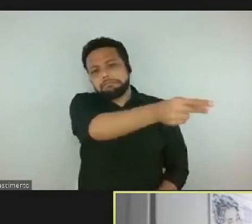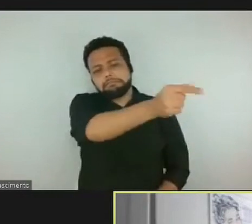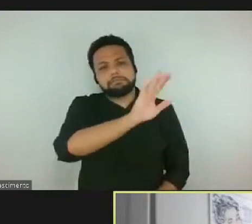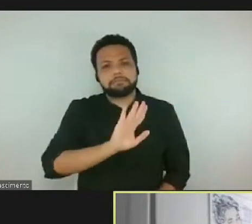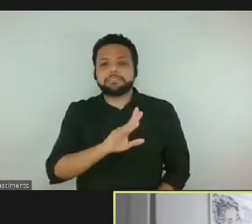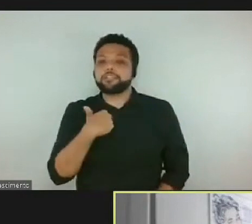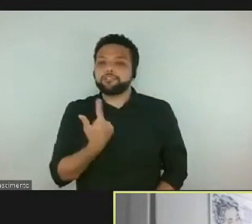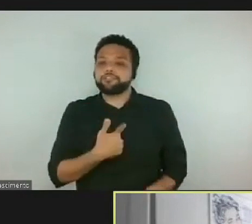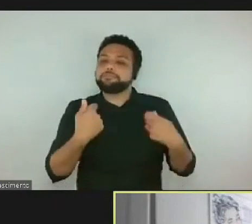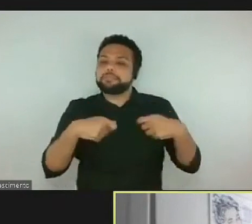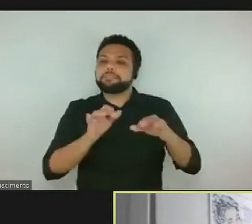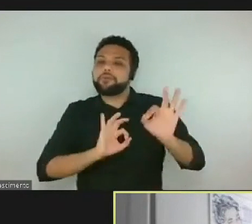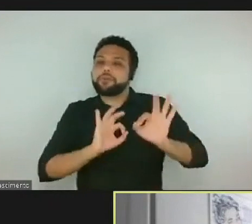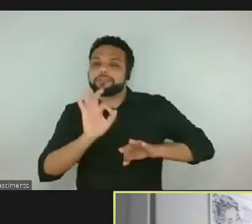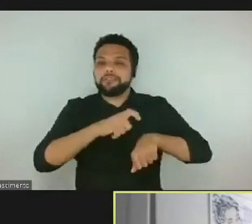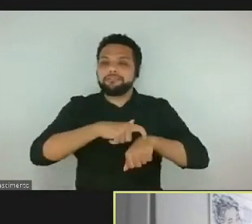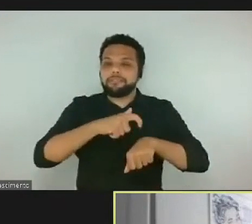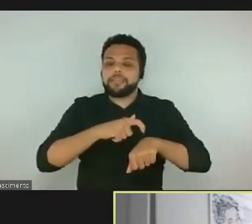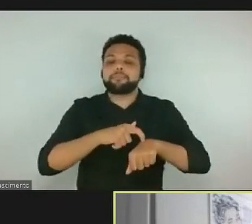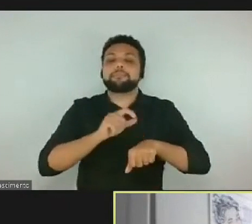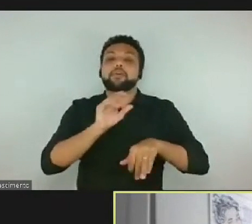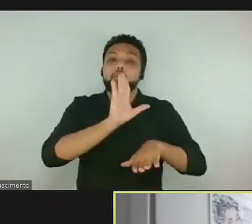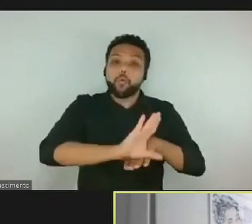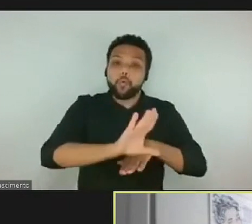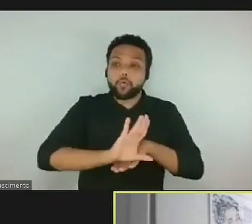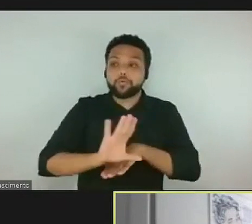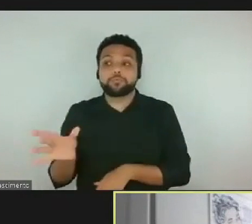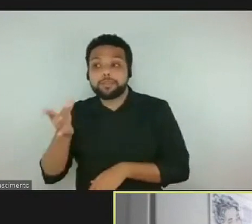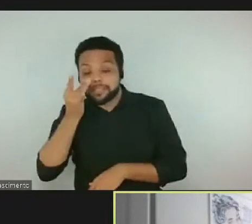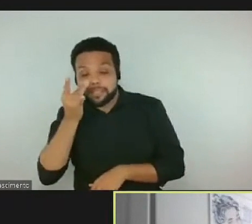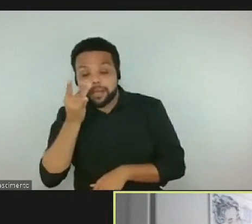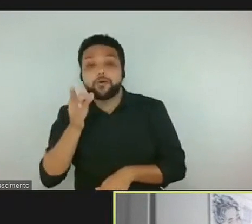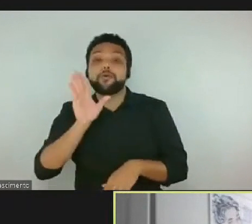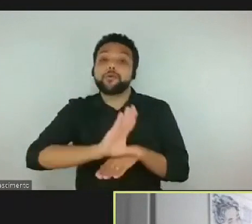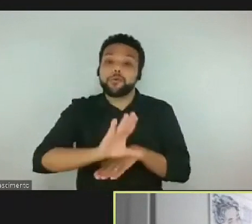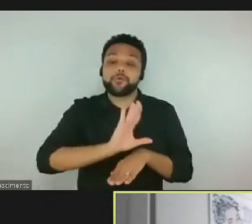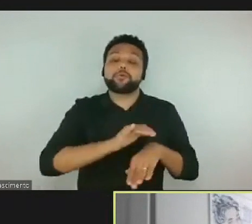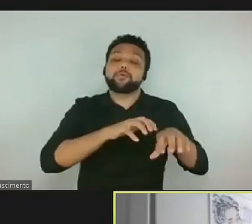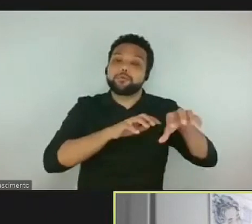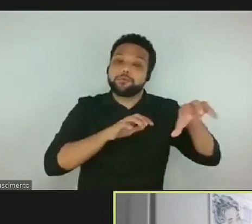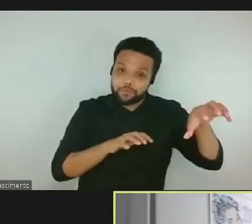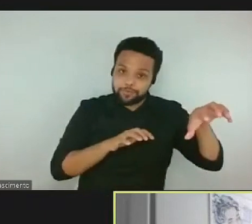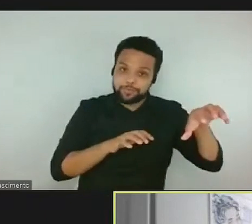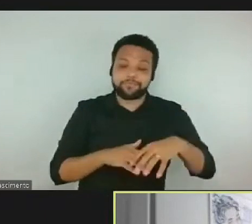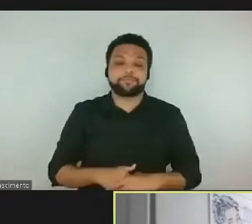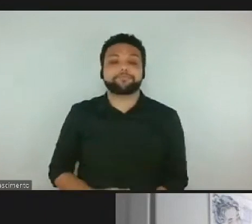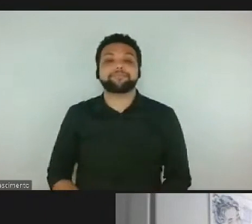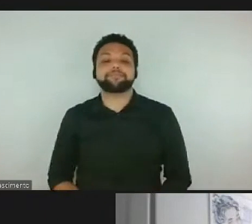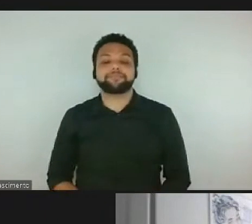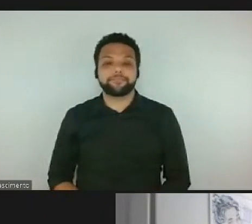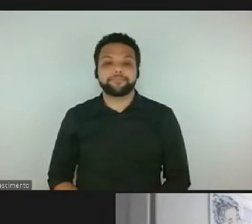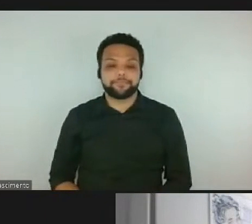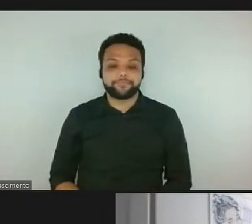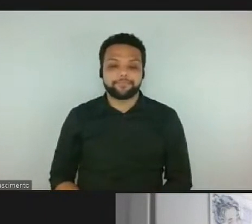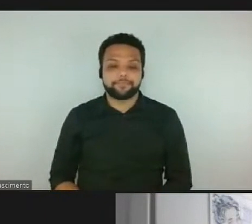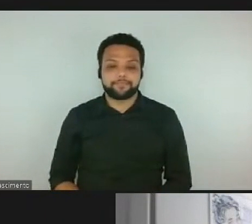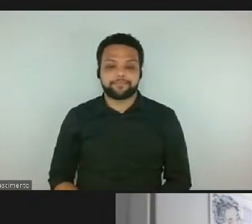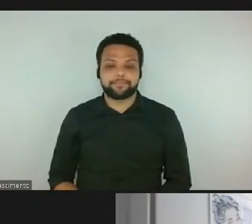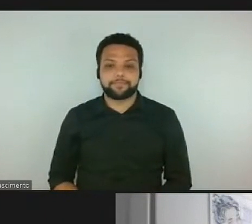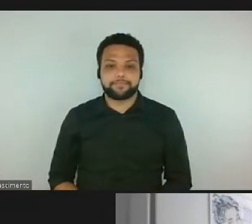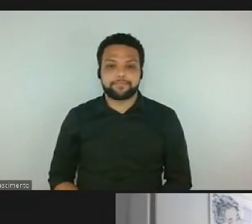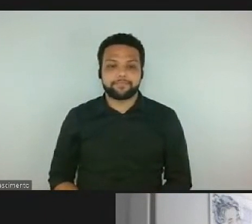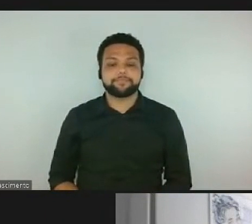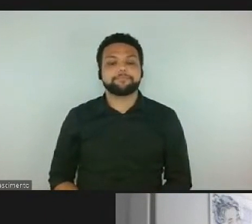tempo como educadores entre cursos presenciais e cursos online. E talvez, né,